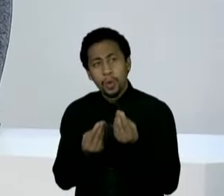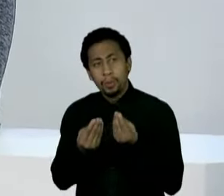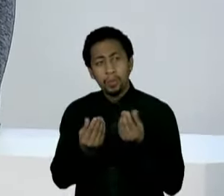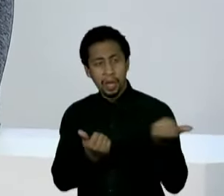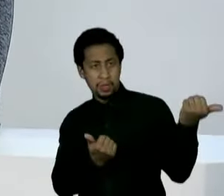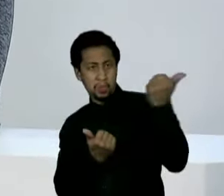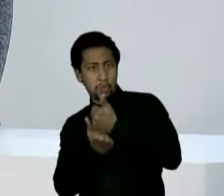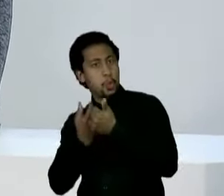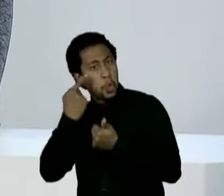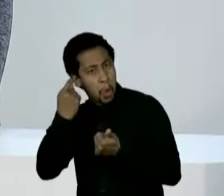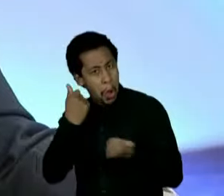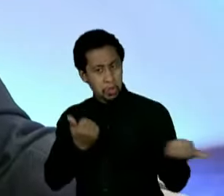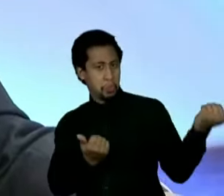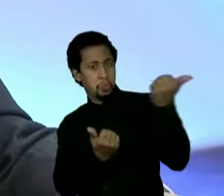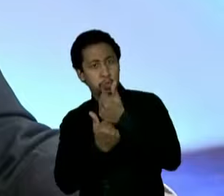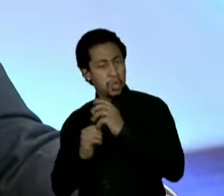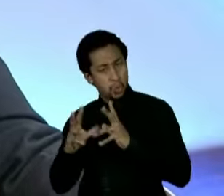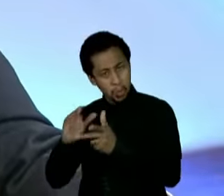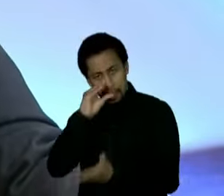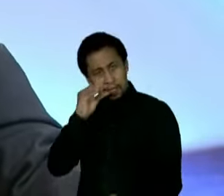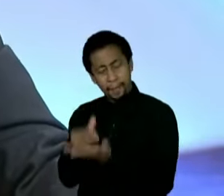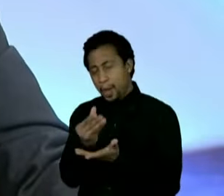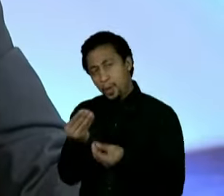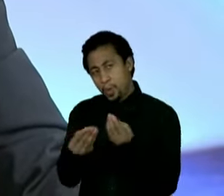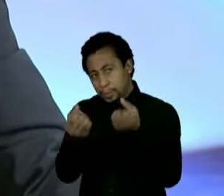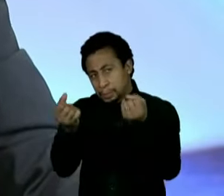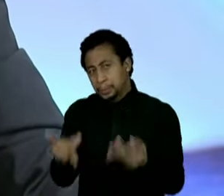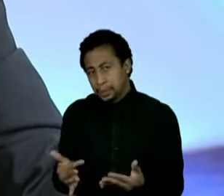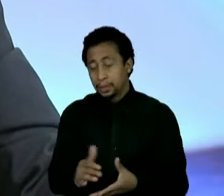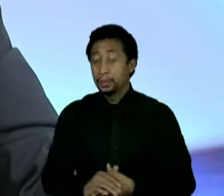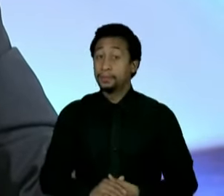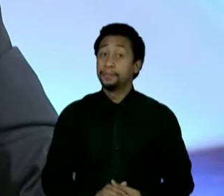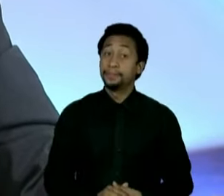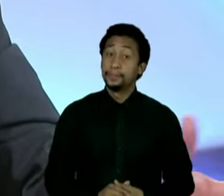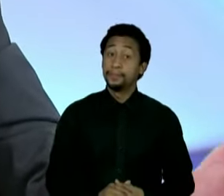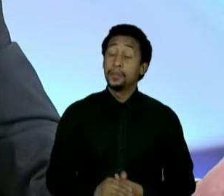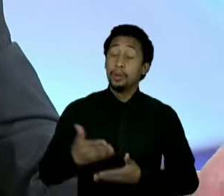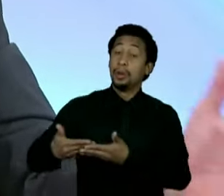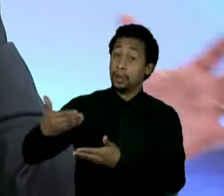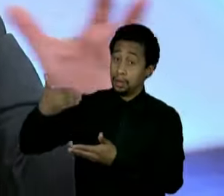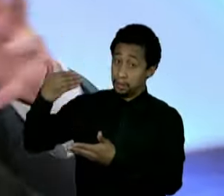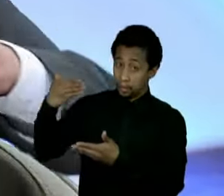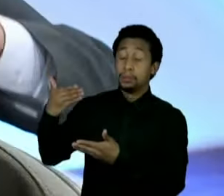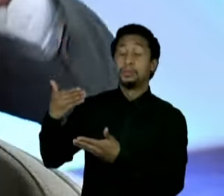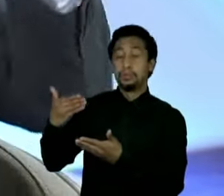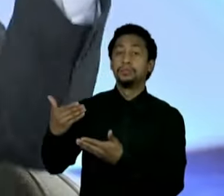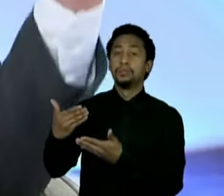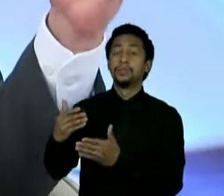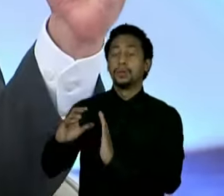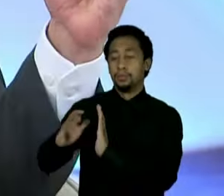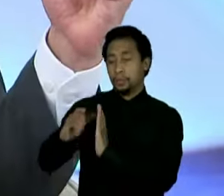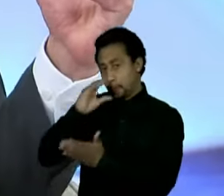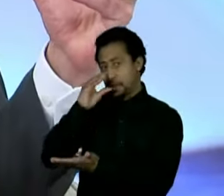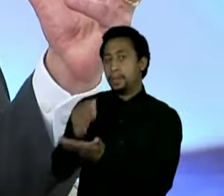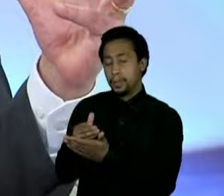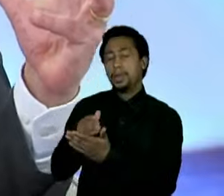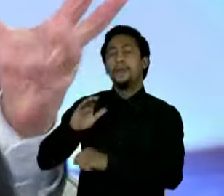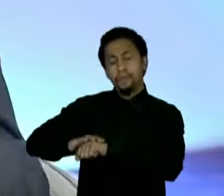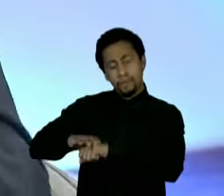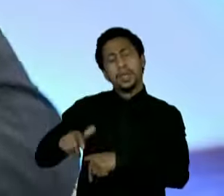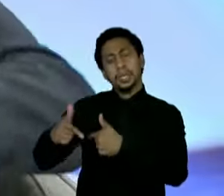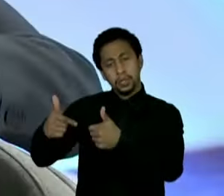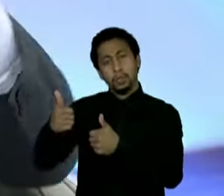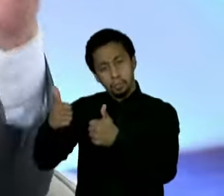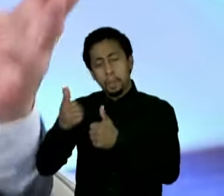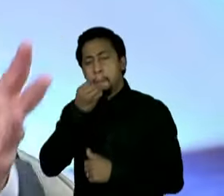PSDB, se é positivo? Acho que houve coisas positivas, o Estado era um Estado que tinha um desarranjo